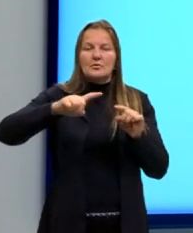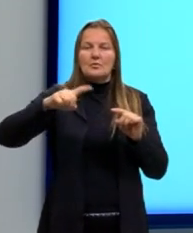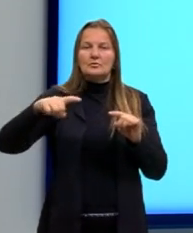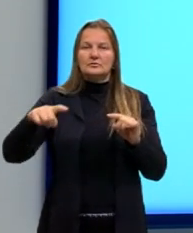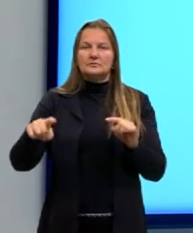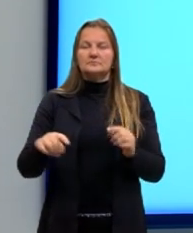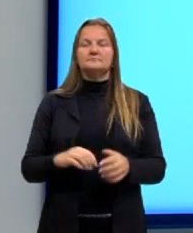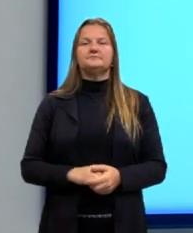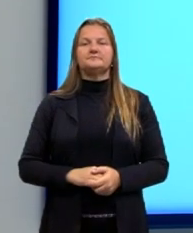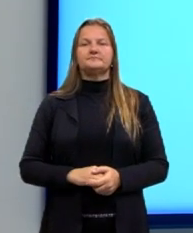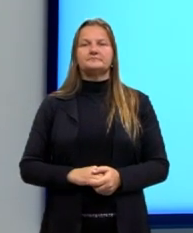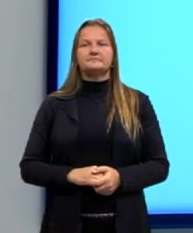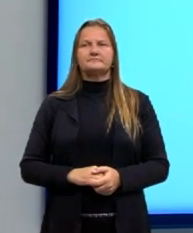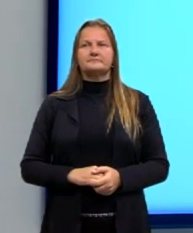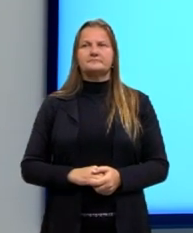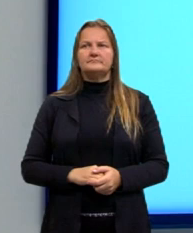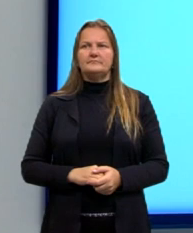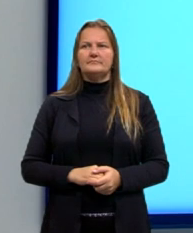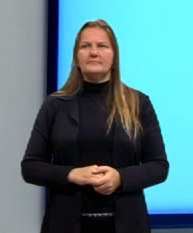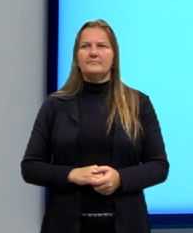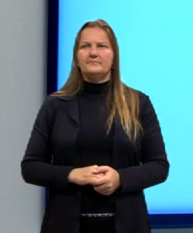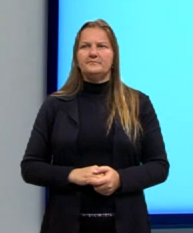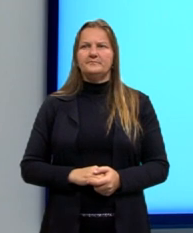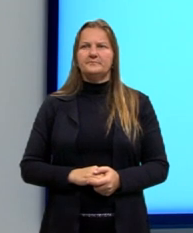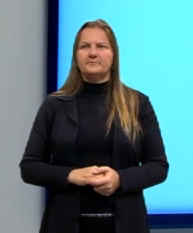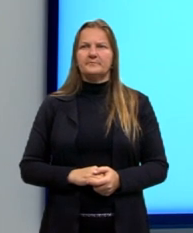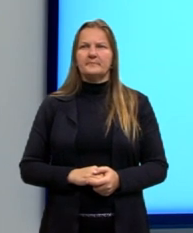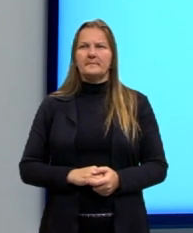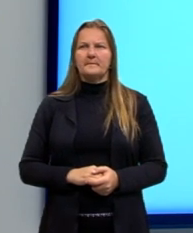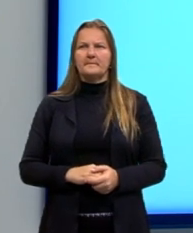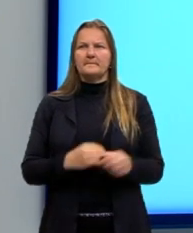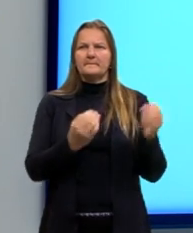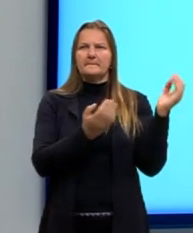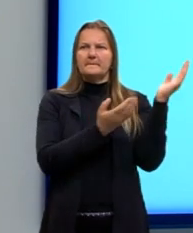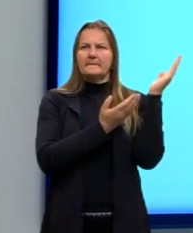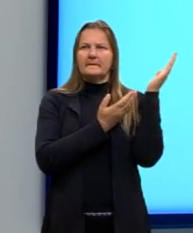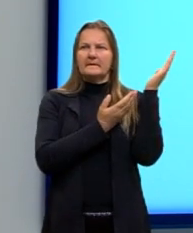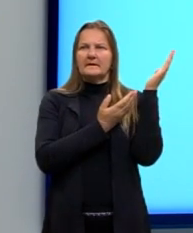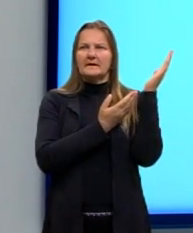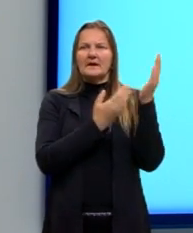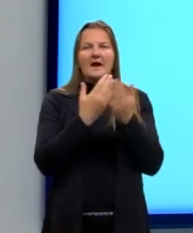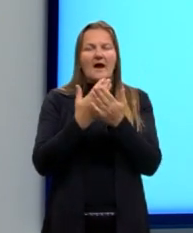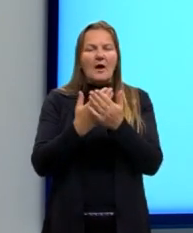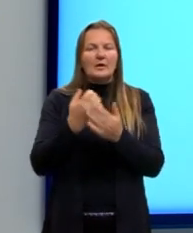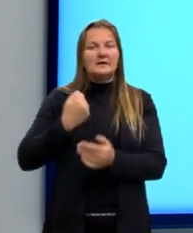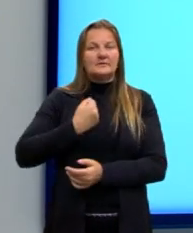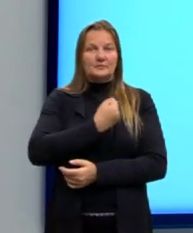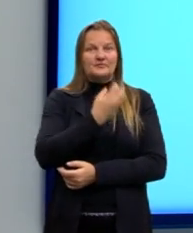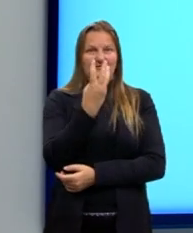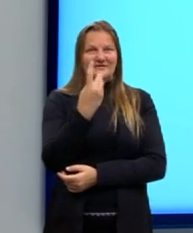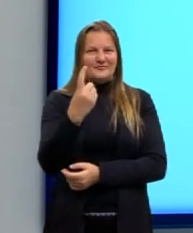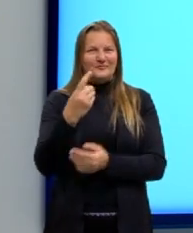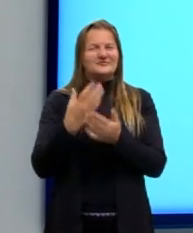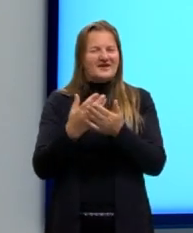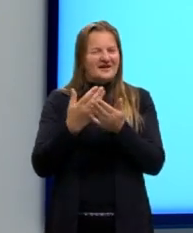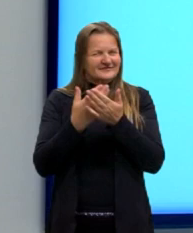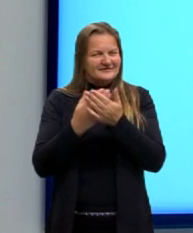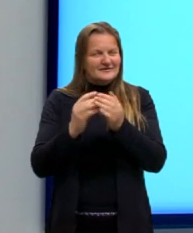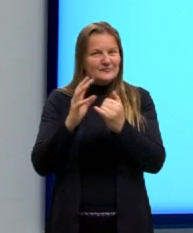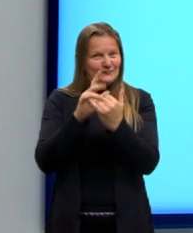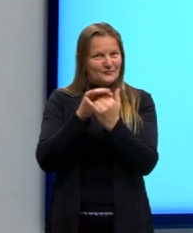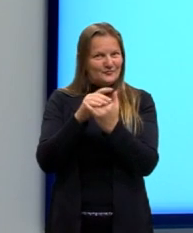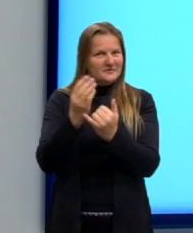certo? Então, Huygens, que a gente já viu em outra aula nossa, na aula 31, que ela foi bem importante para o